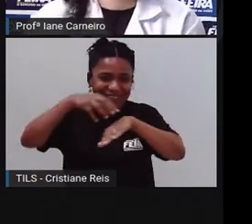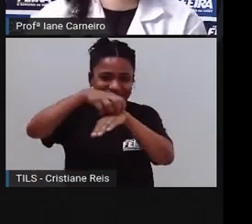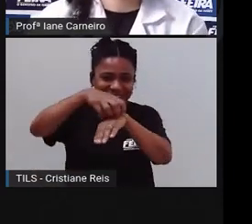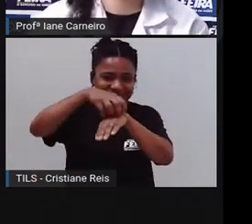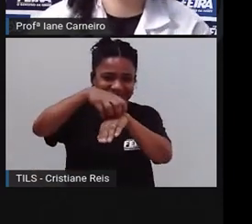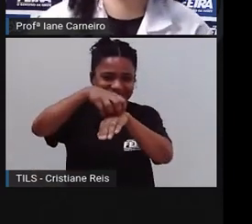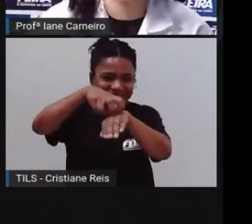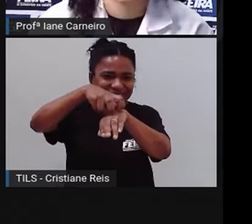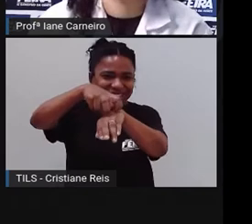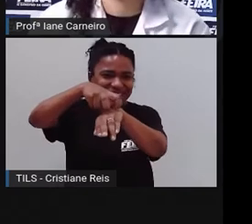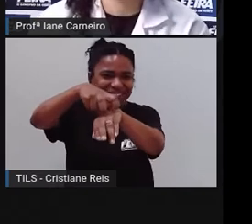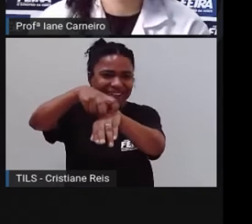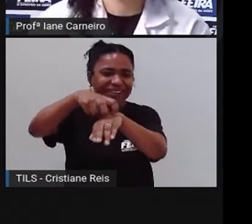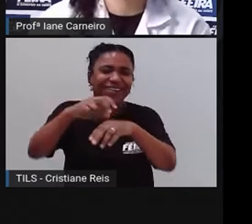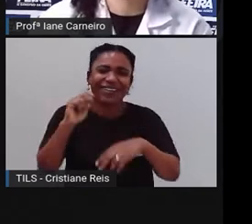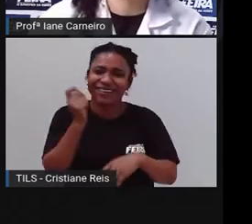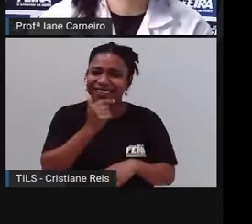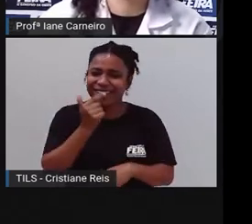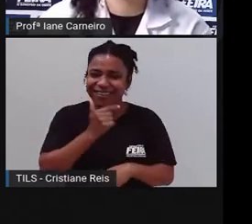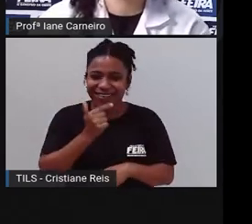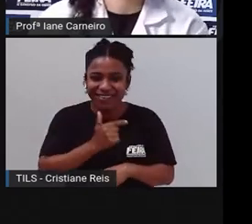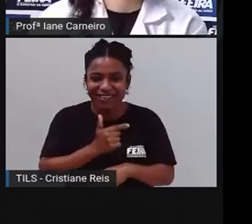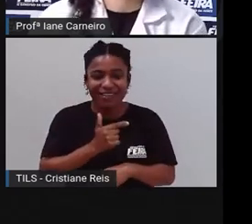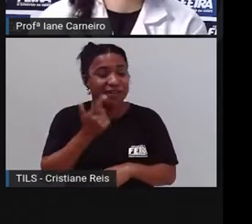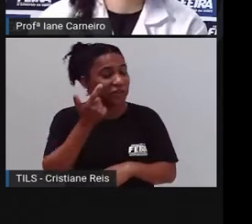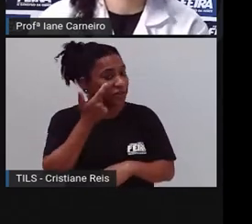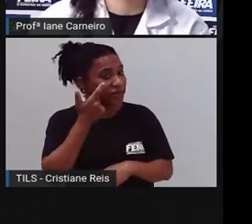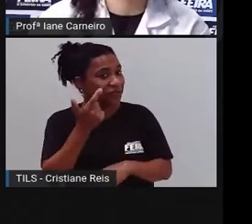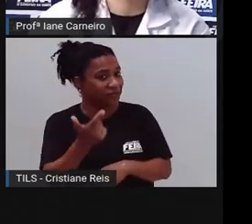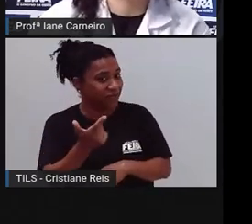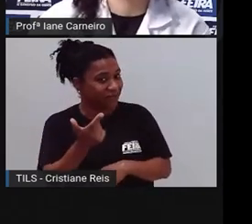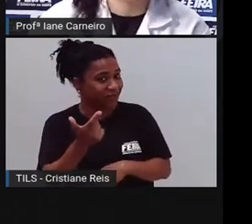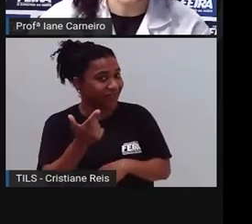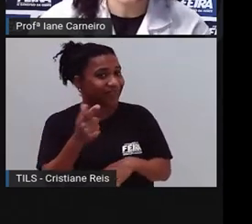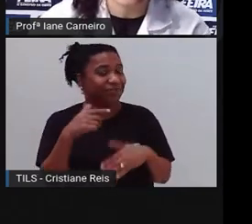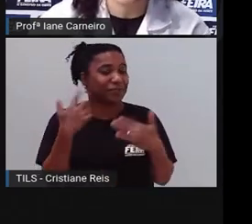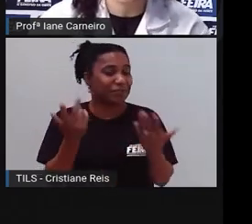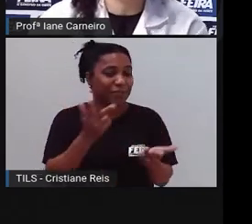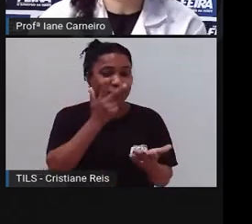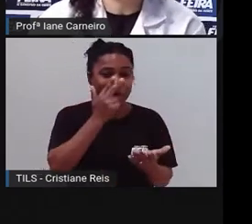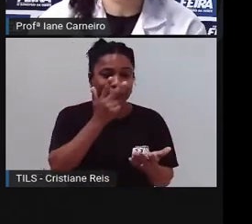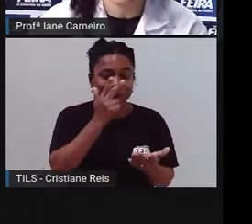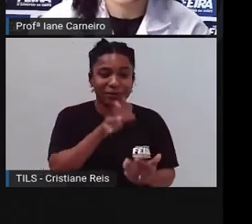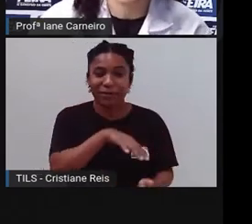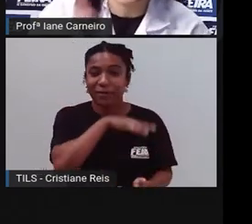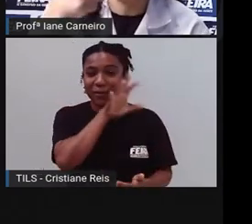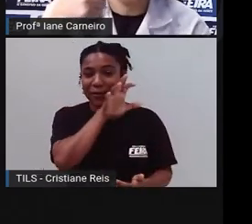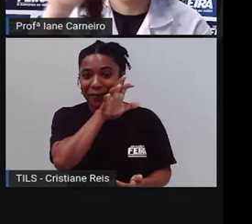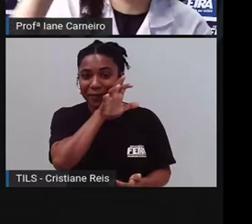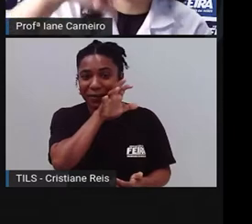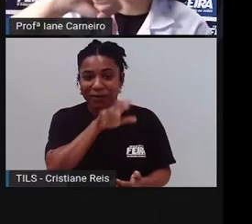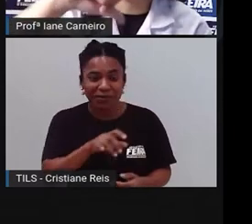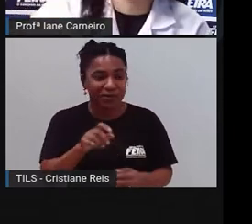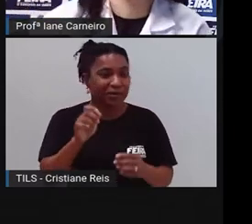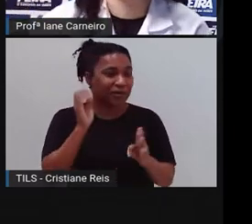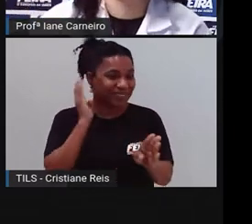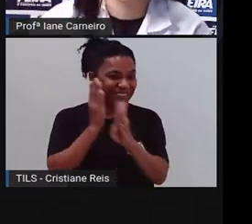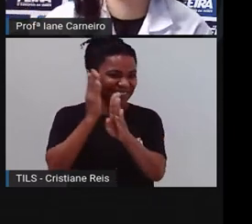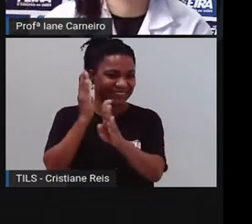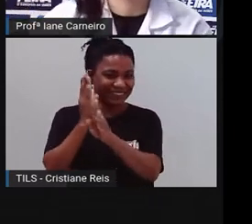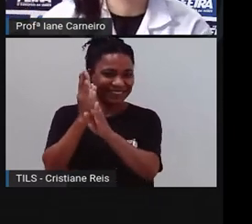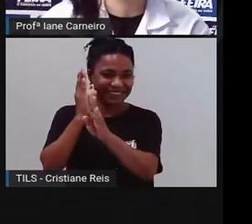que nesse livro Eva Furnari vai fazer adivinhas relacionadas a animais? O que é que vocês acham? Sim ou não?